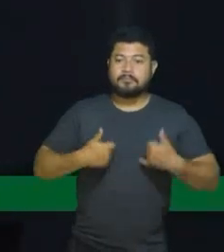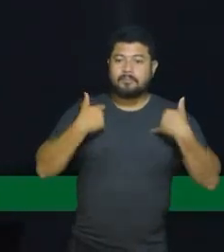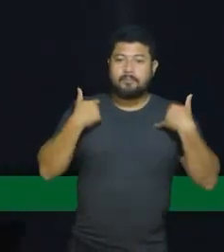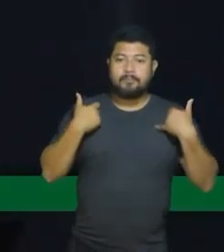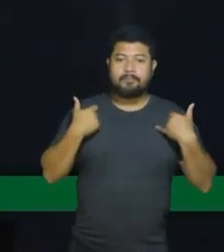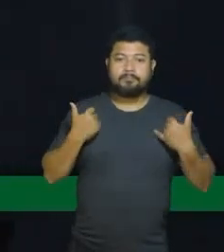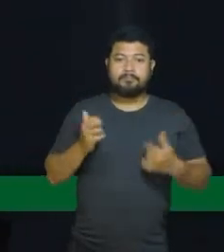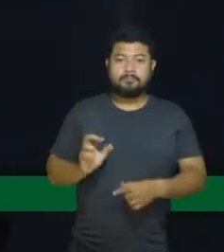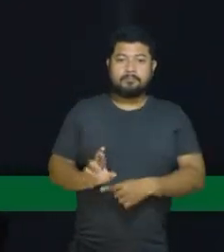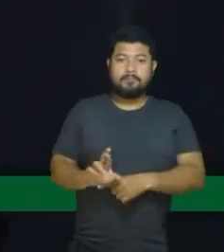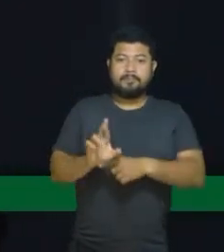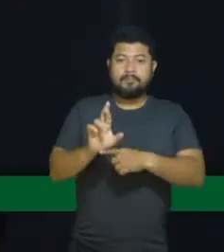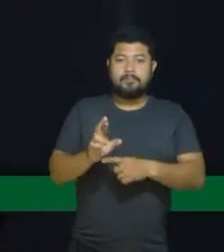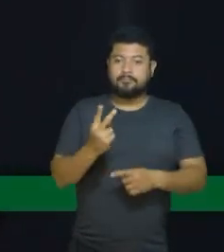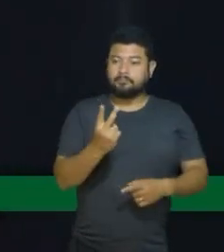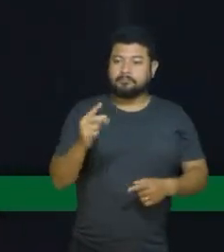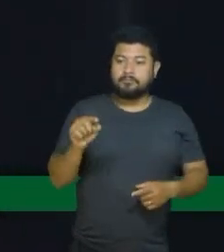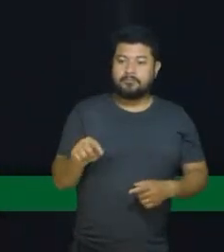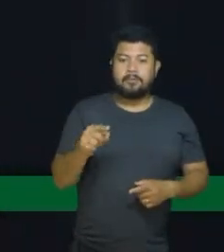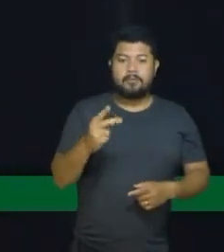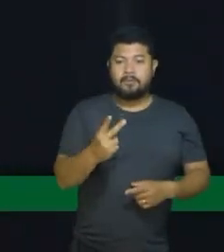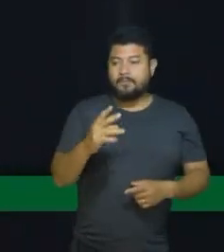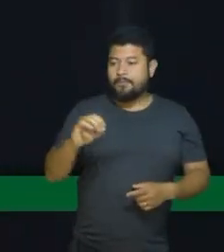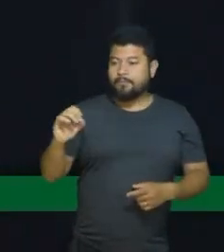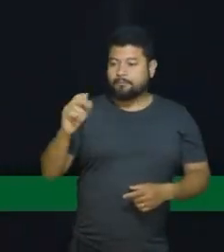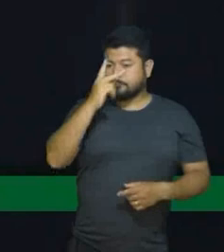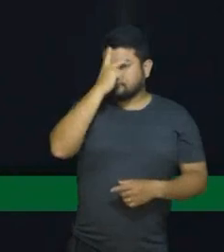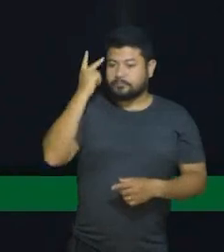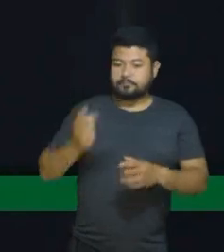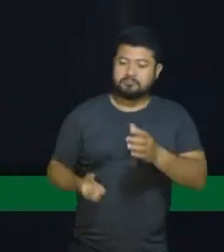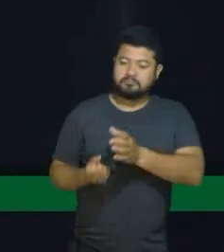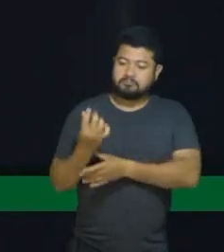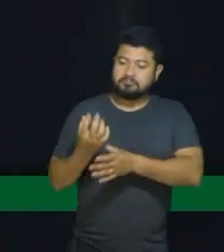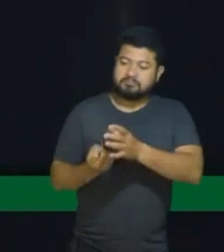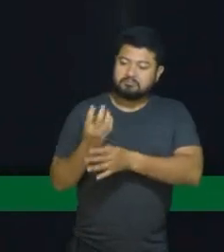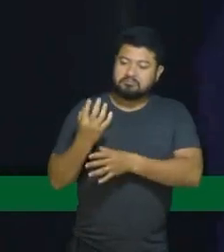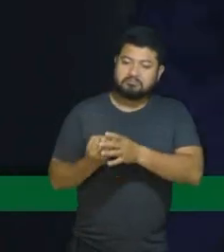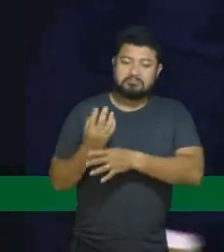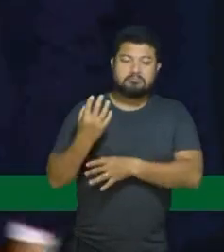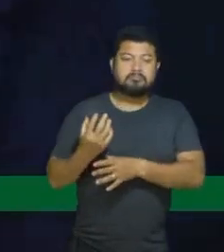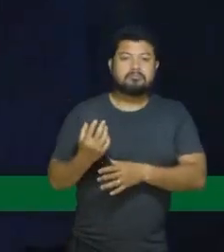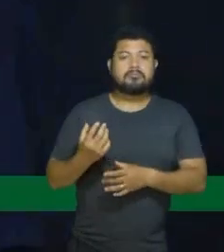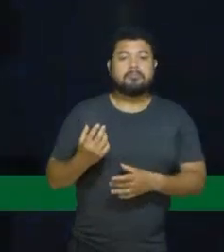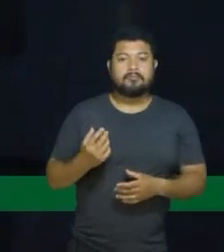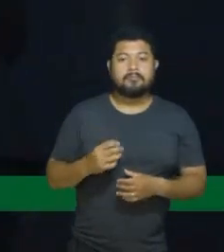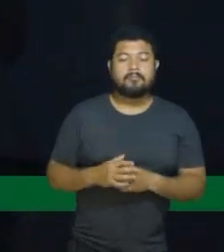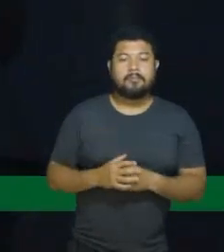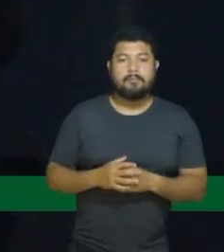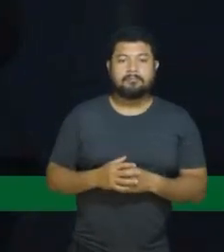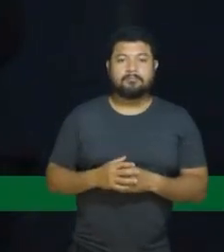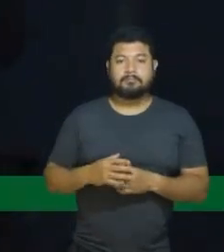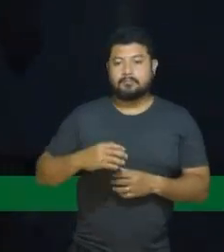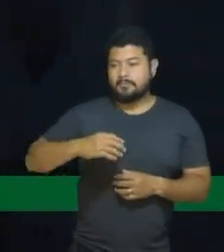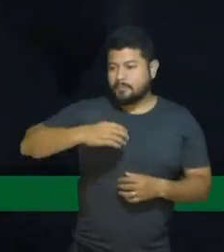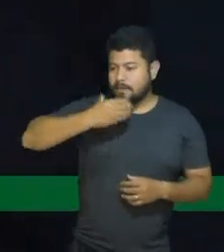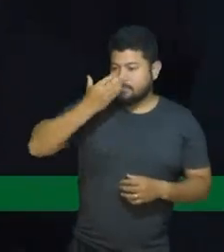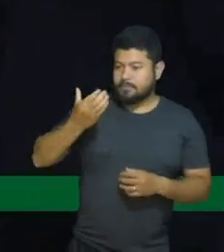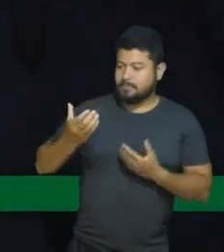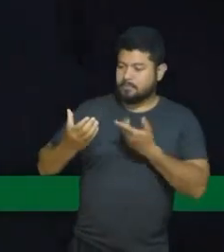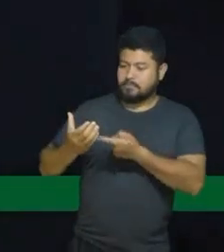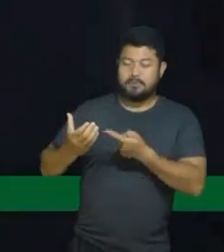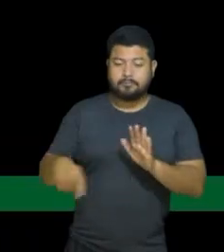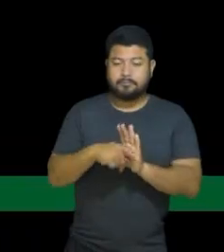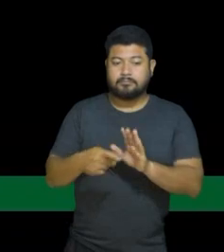da AMAP, Associação de Produtores de Maçã, falou sobre a fruta que representa São Joaquim. A produção e economia deste